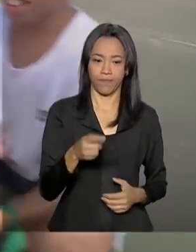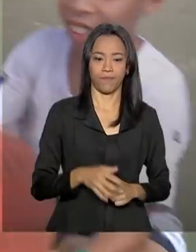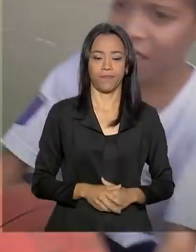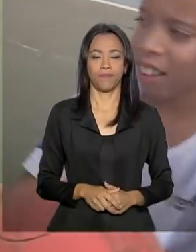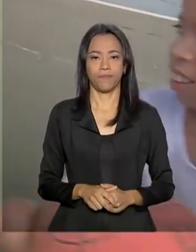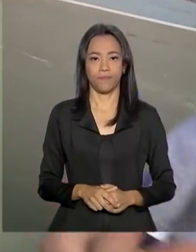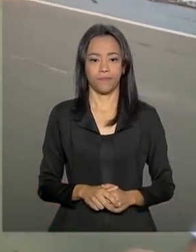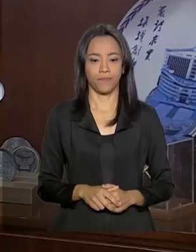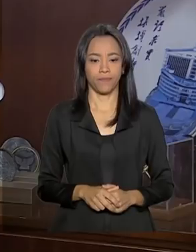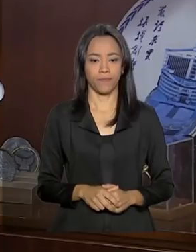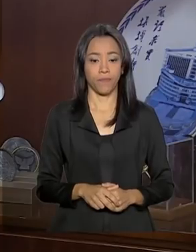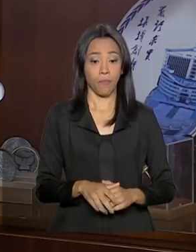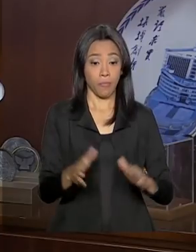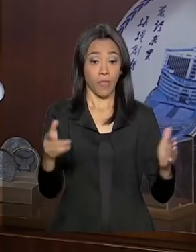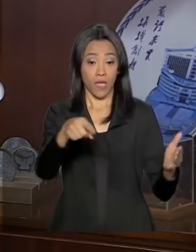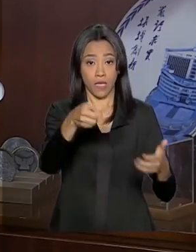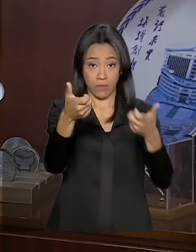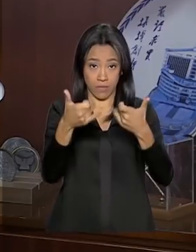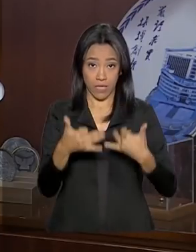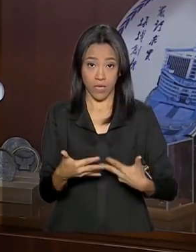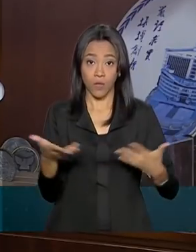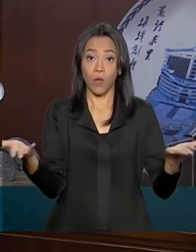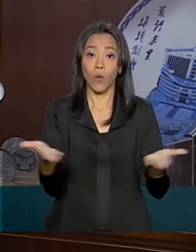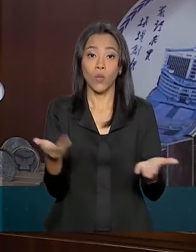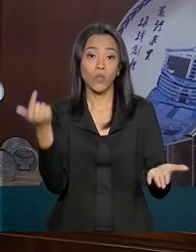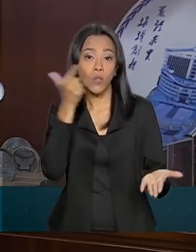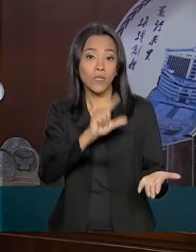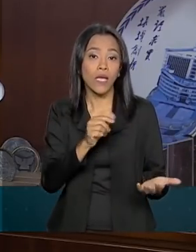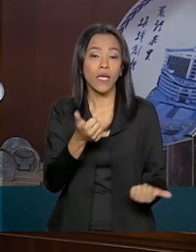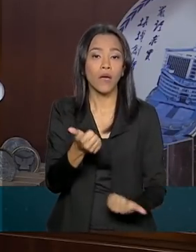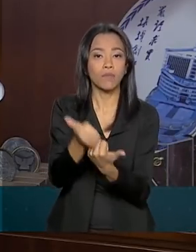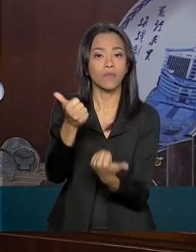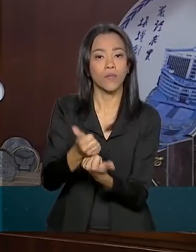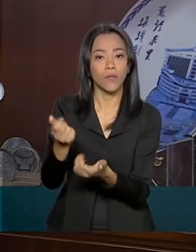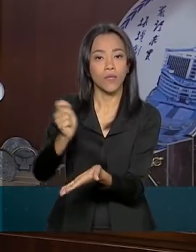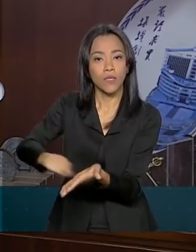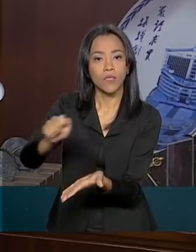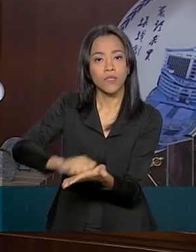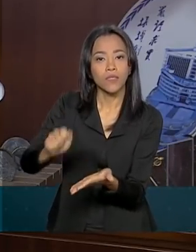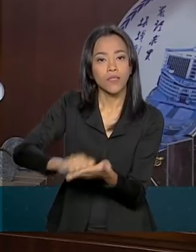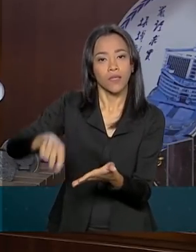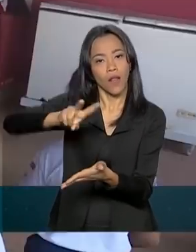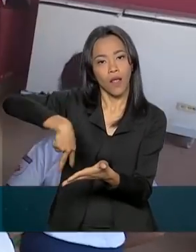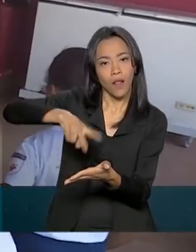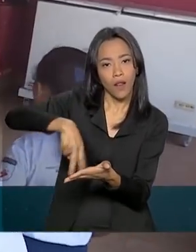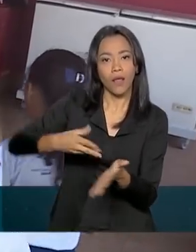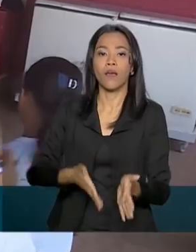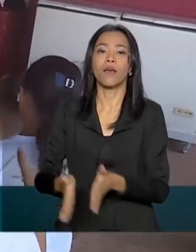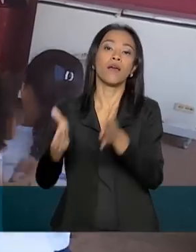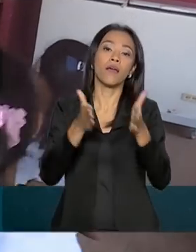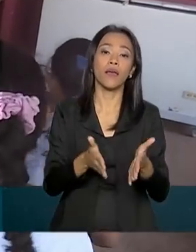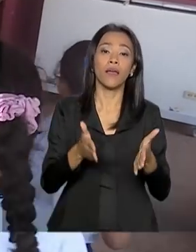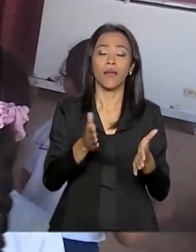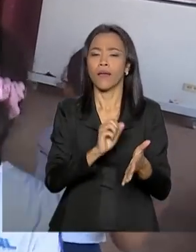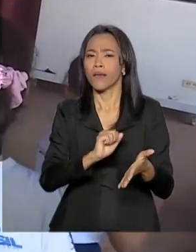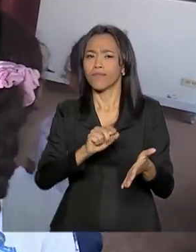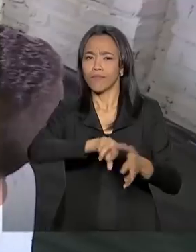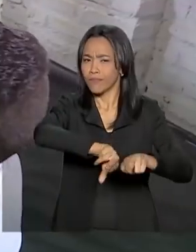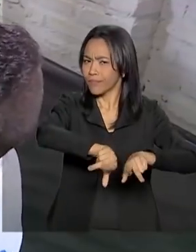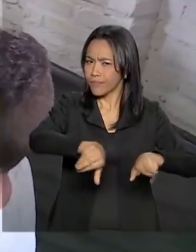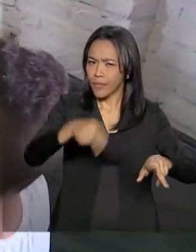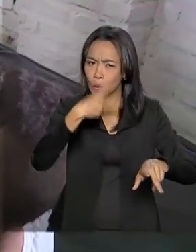Hoje a gente consegue realizar reforço escolar, gente consegue realizar atividades culturais, atividades